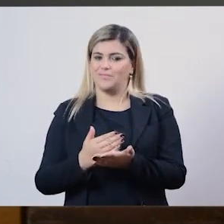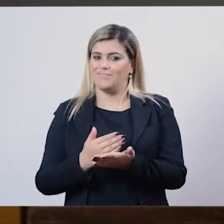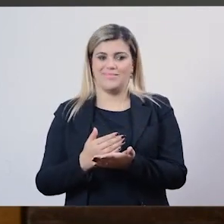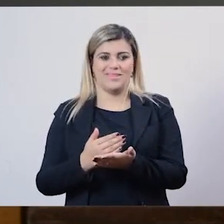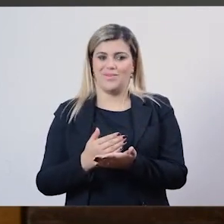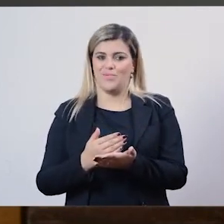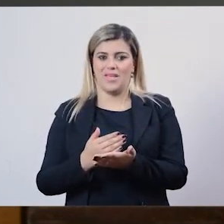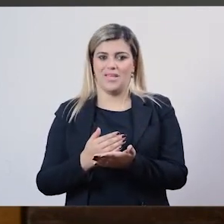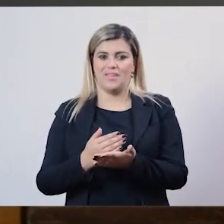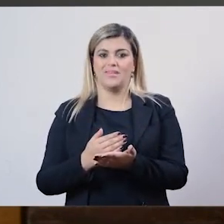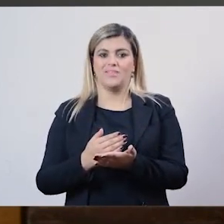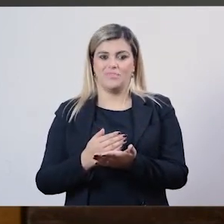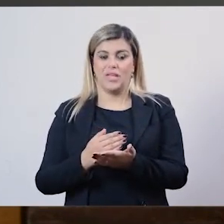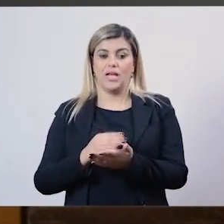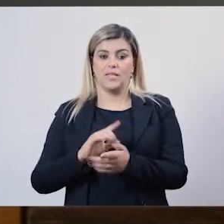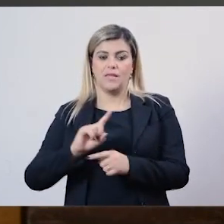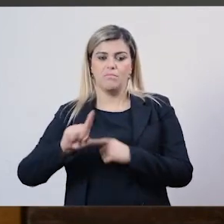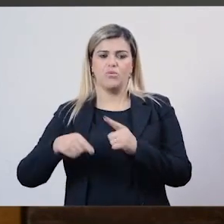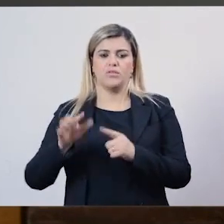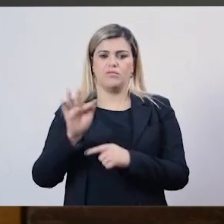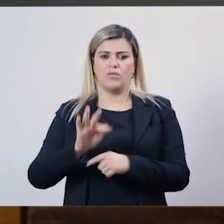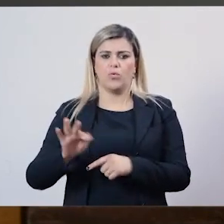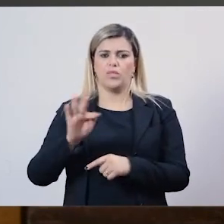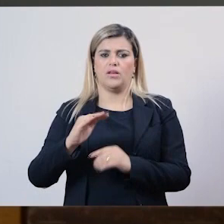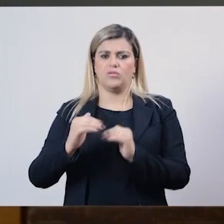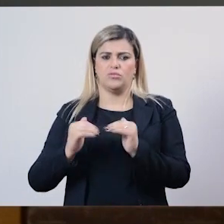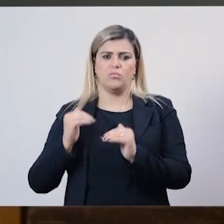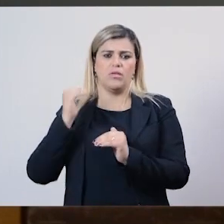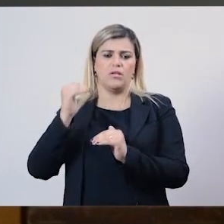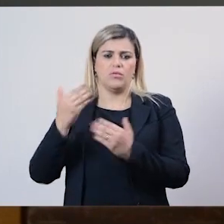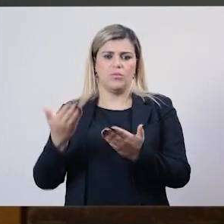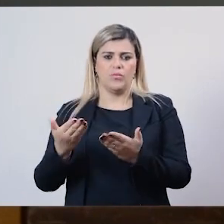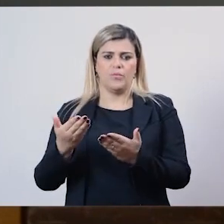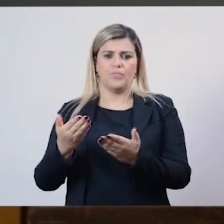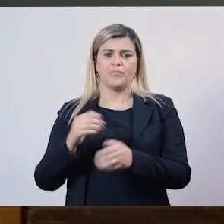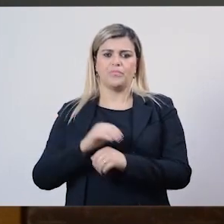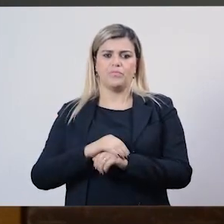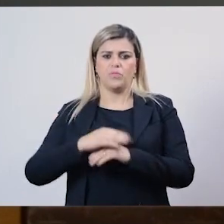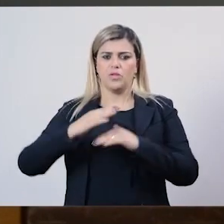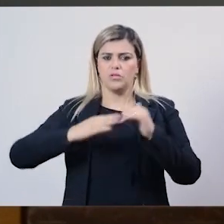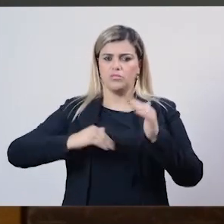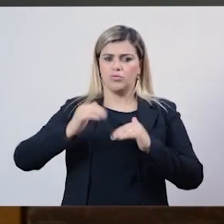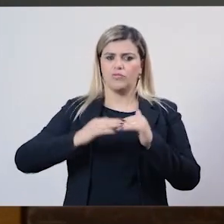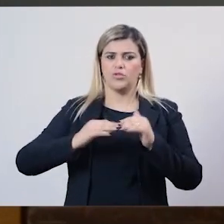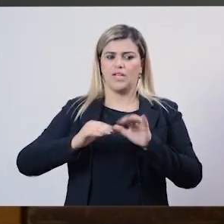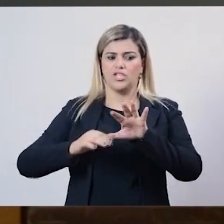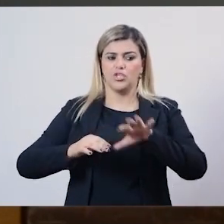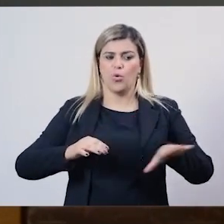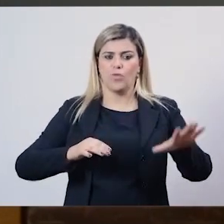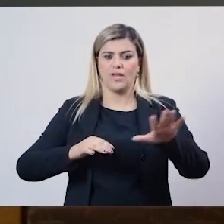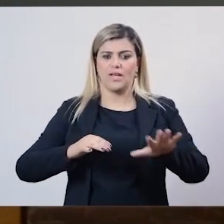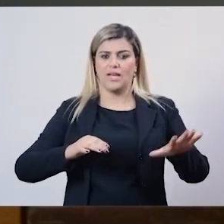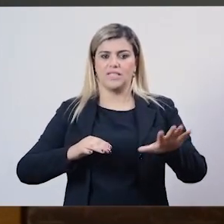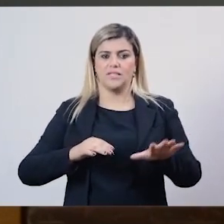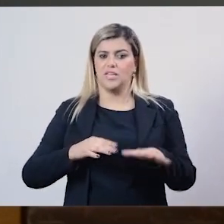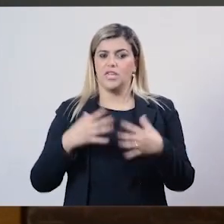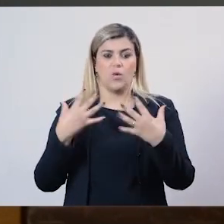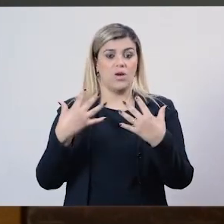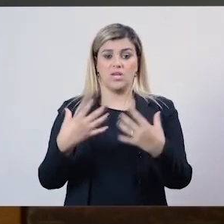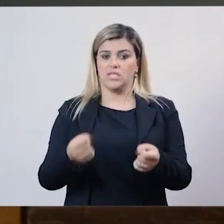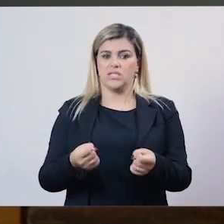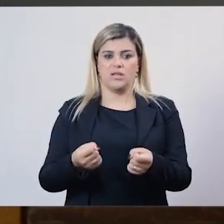como curso de nível superior. Então, os ortopedistas, os fisiatras, eles todos se negavam a atender a